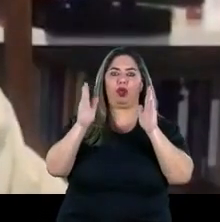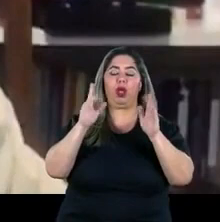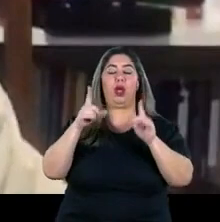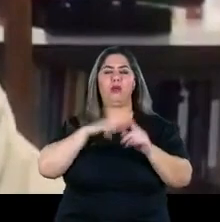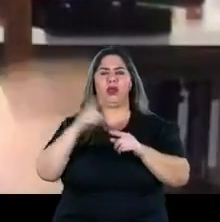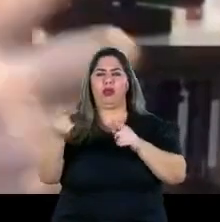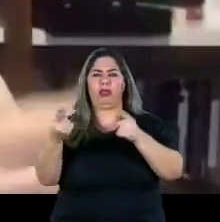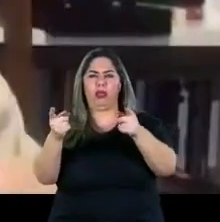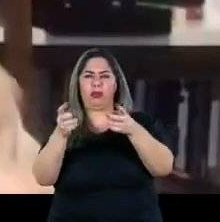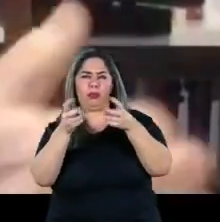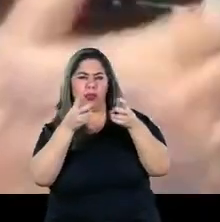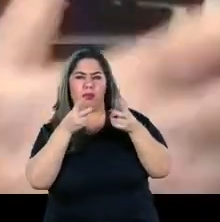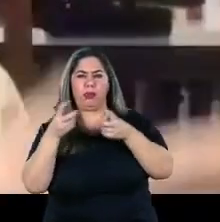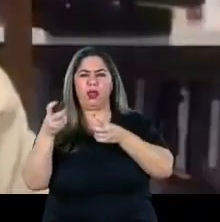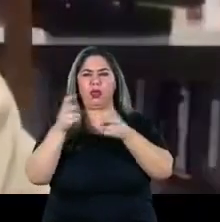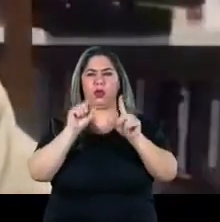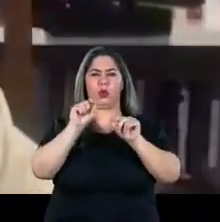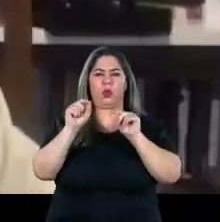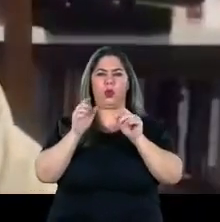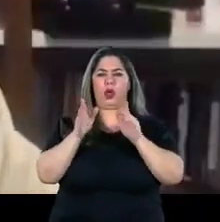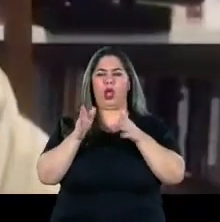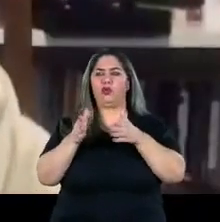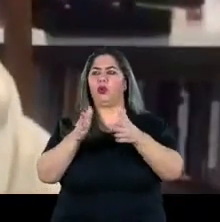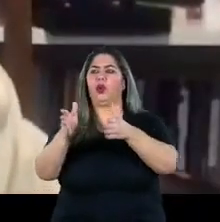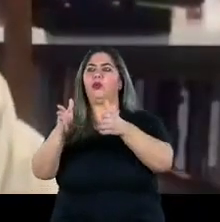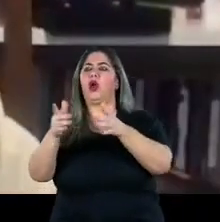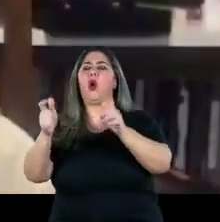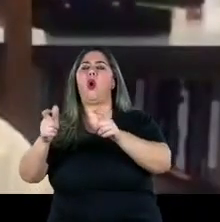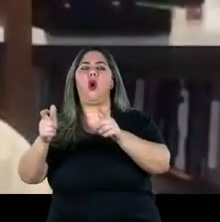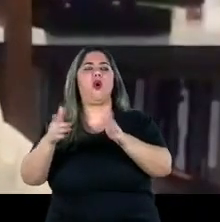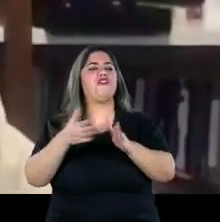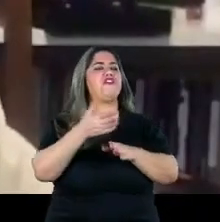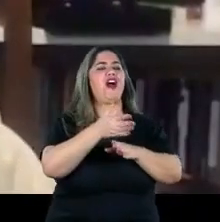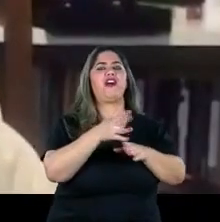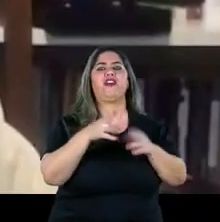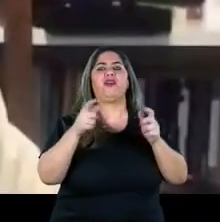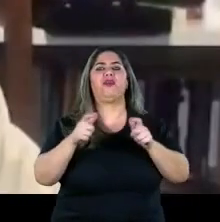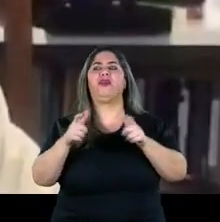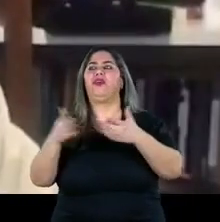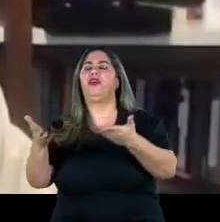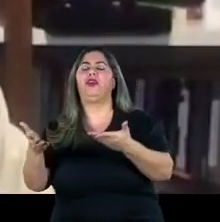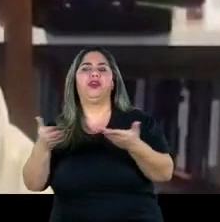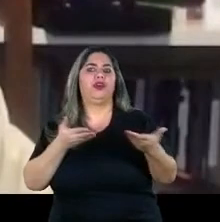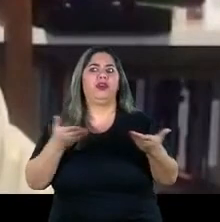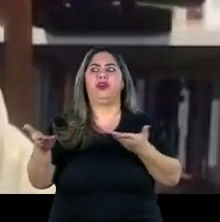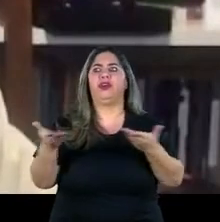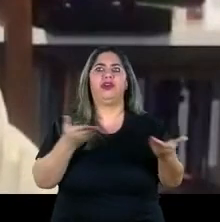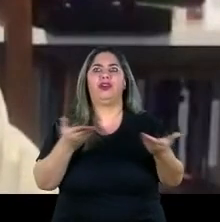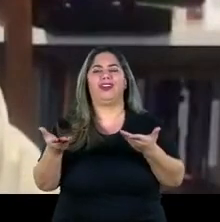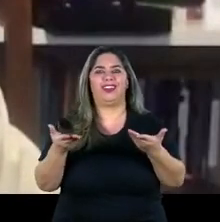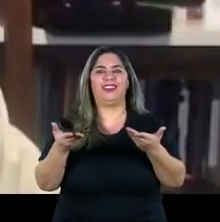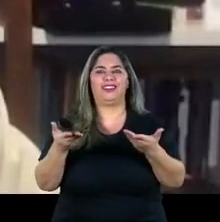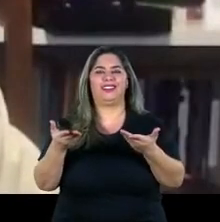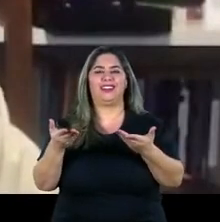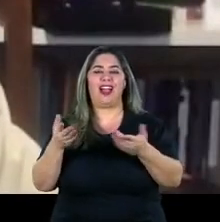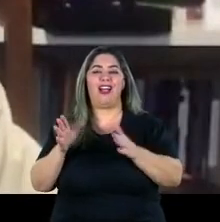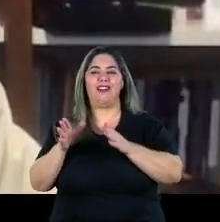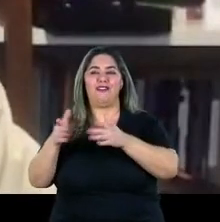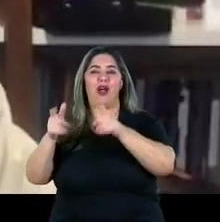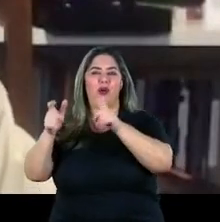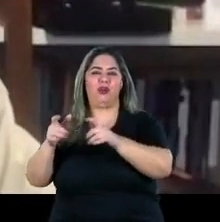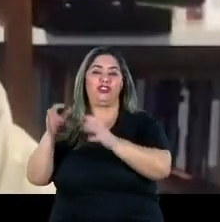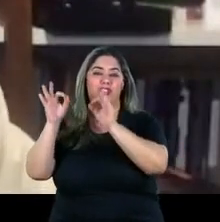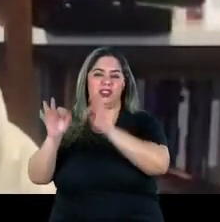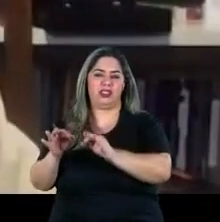percebendo para onde está indo para onde está caminhando a coisa né então na realidade é